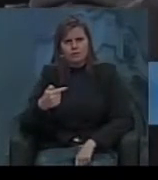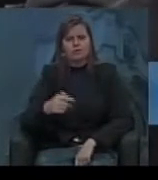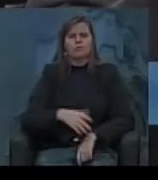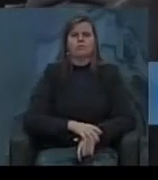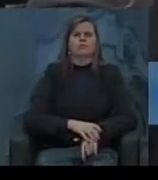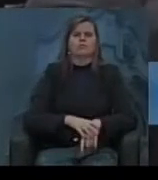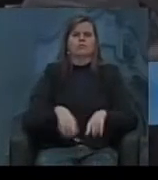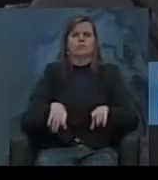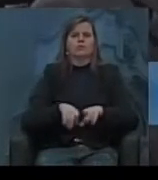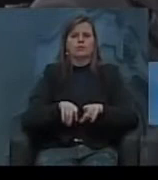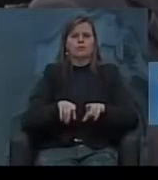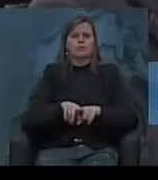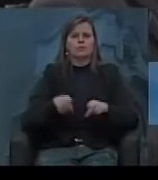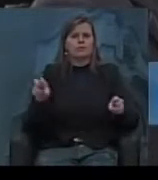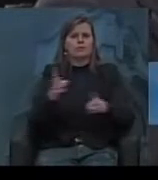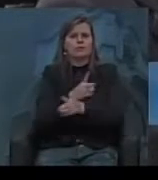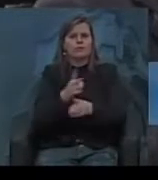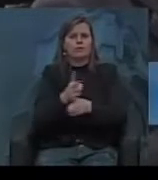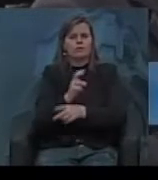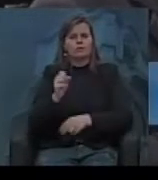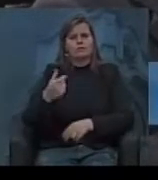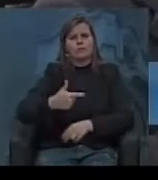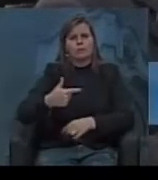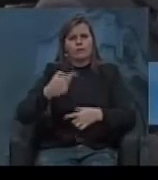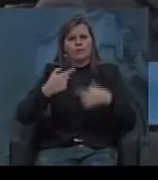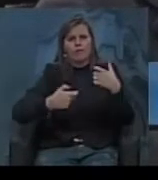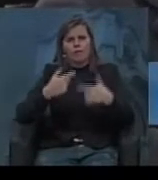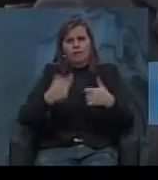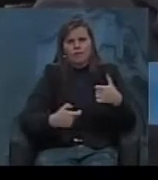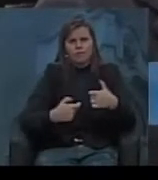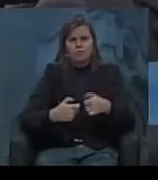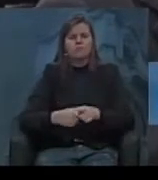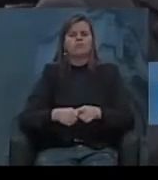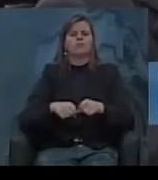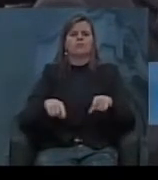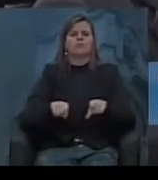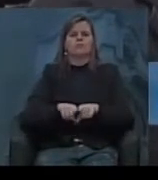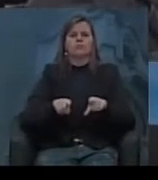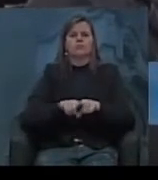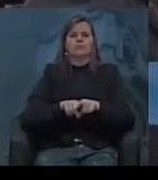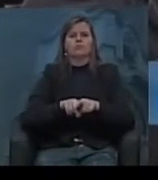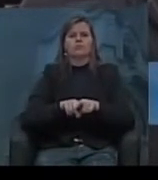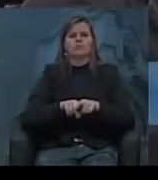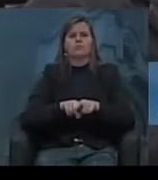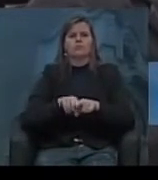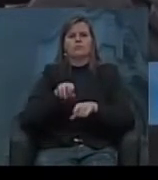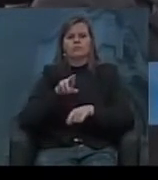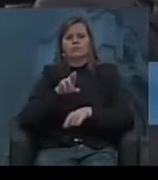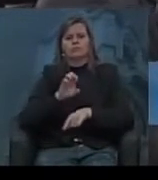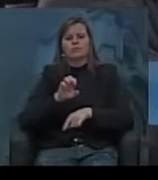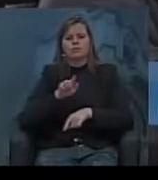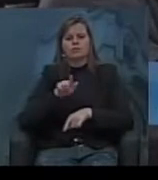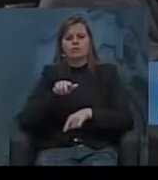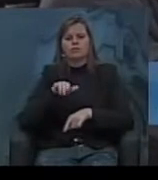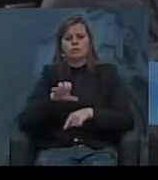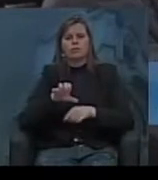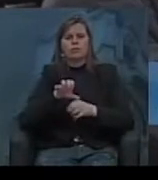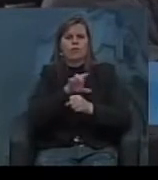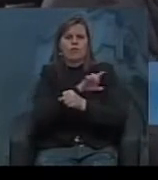os ventos da Segunda Guerra se batiam sobre o mundo e os regimes de, os regimes fortes